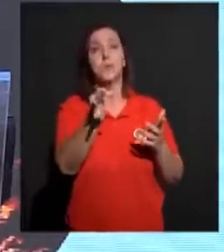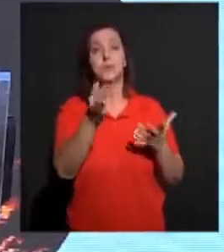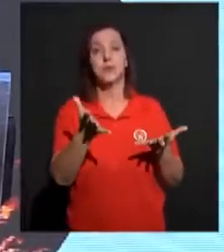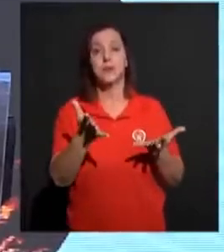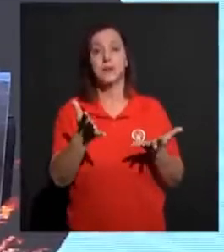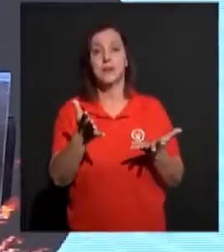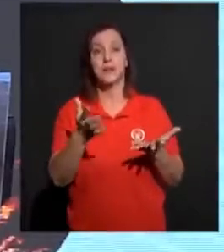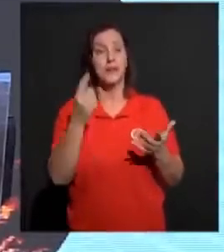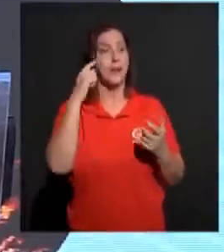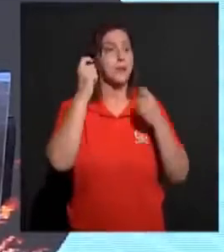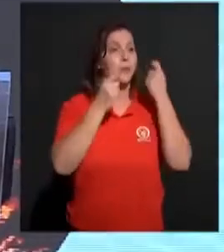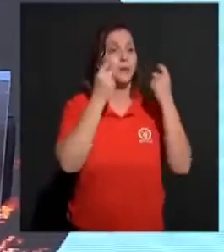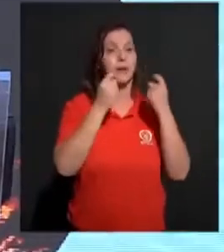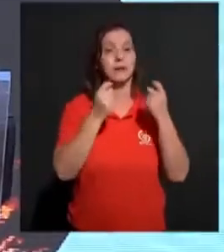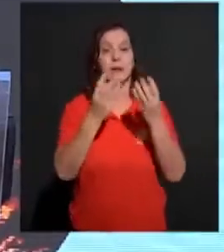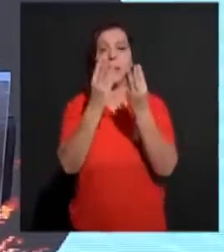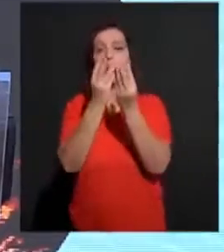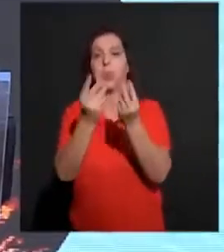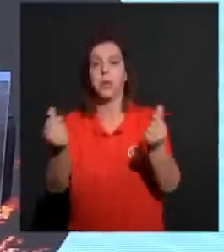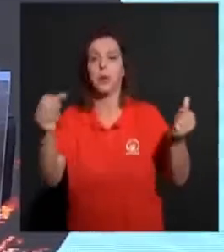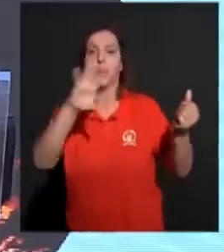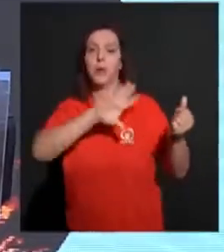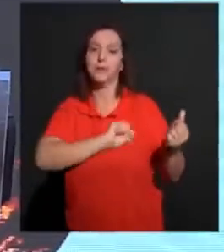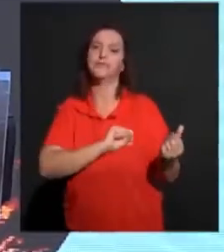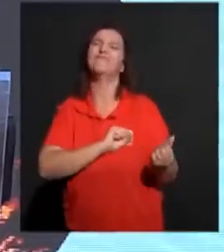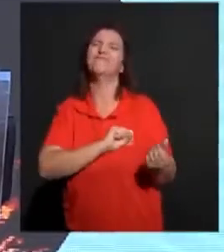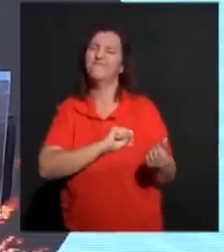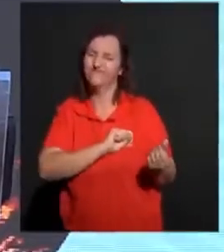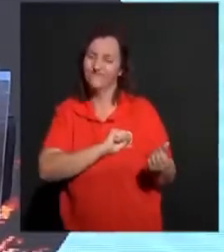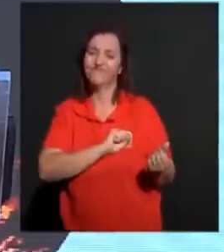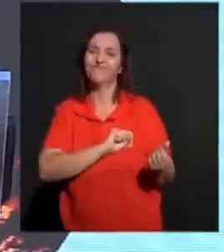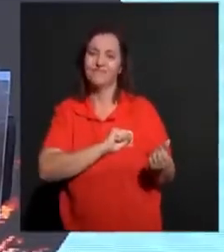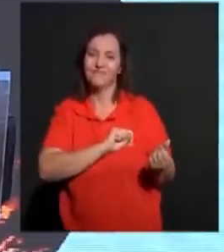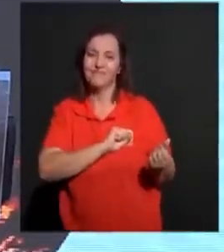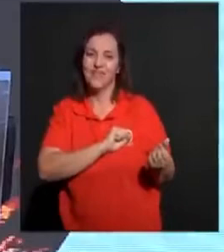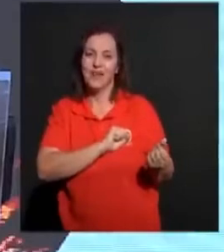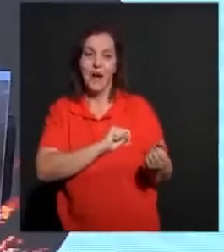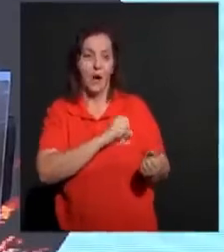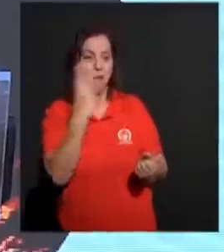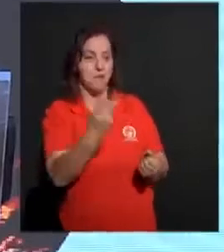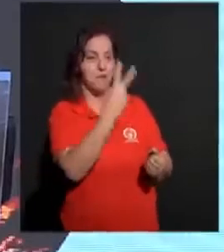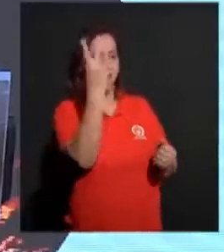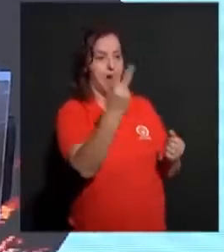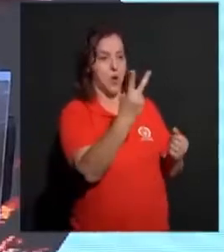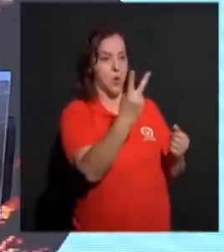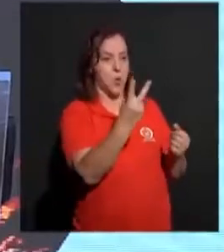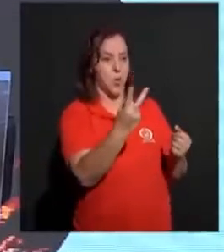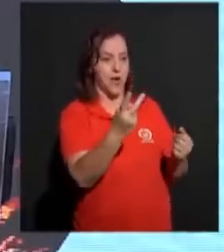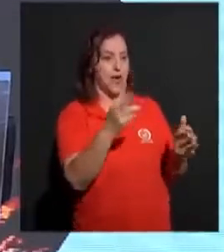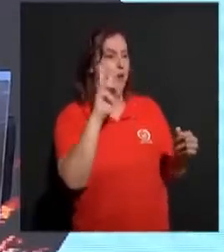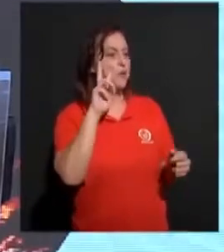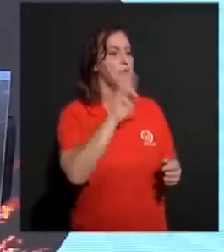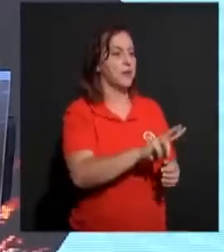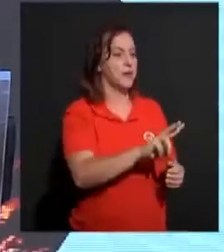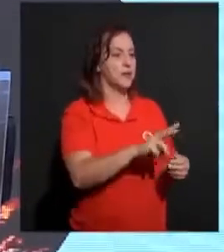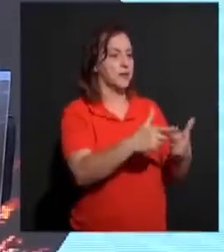perdeu-se o amor. Estão se valorizando coisas temporárias, visíveis.